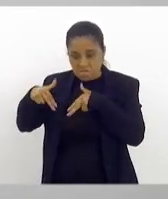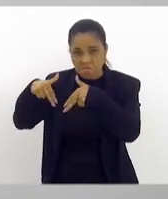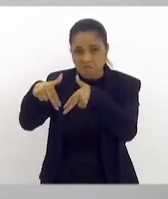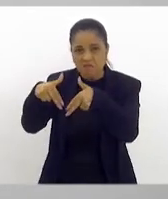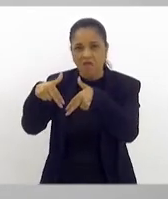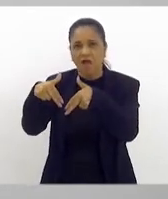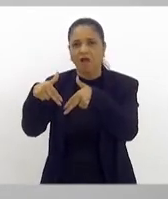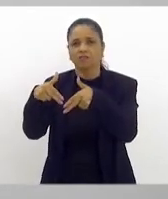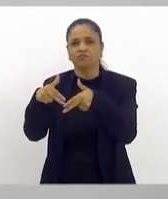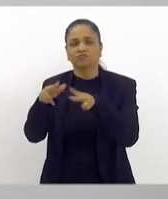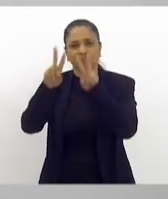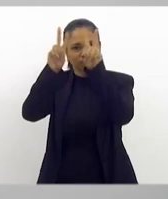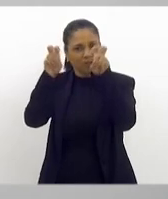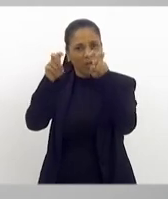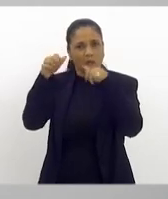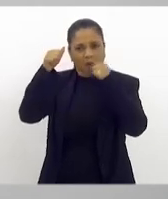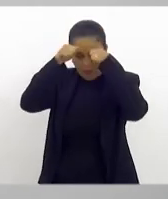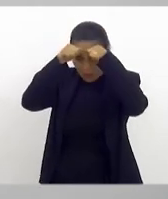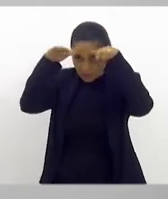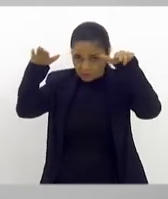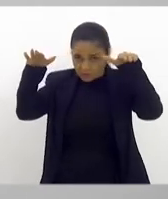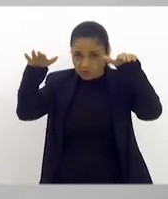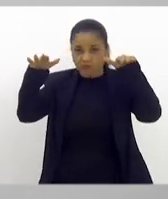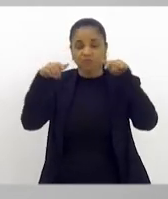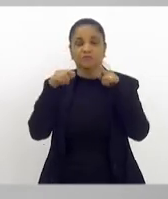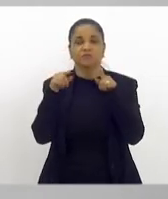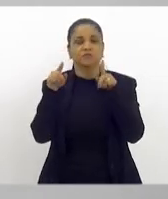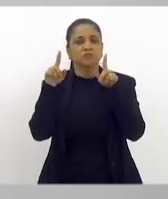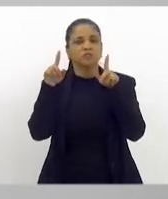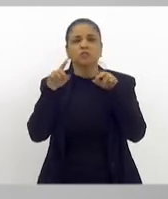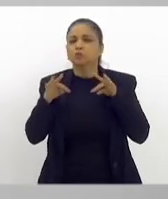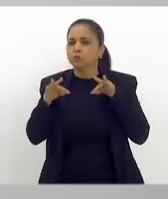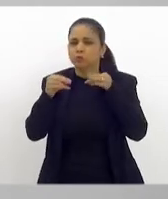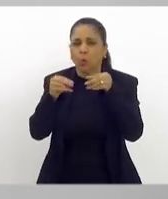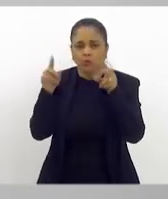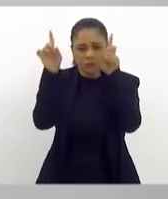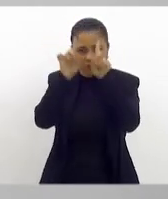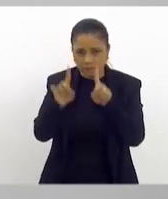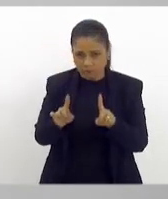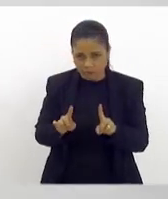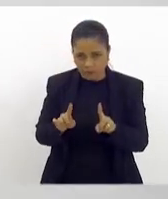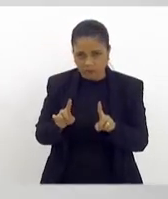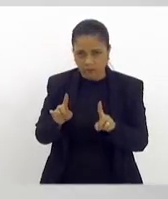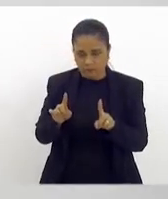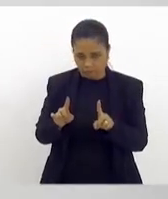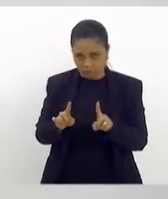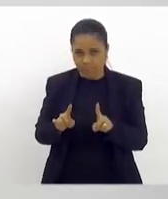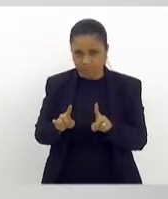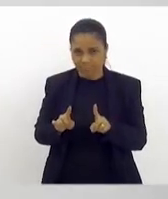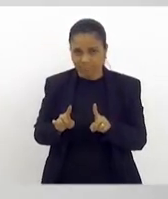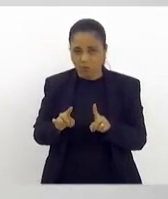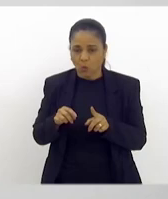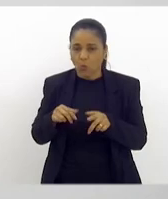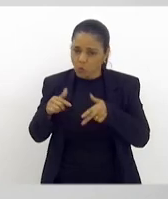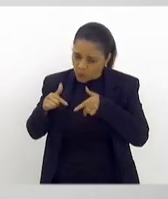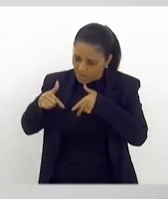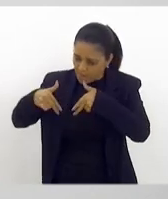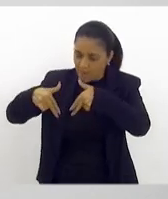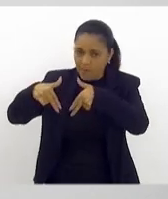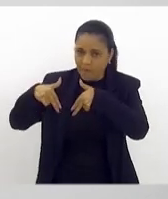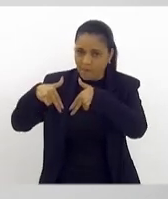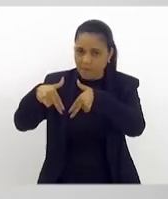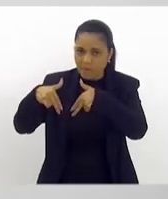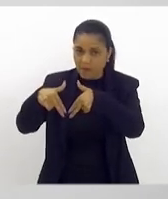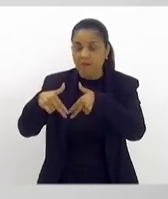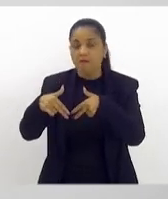calça. Não sou autismo, mas todas as pessoas de deficiência em geral, porque nós temos que